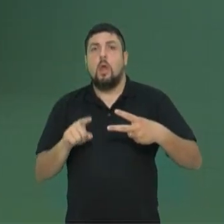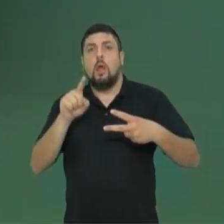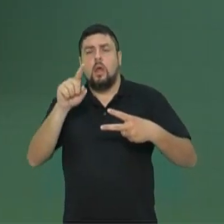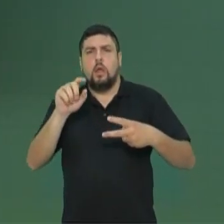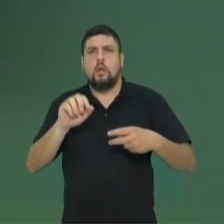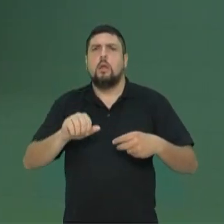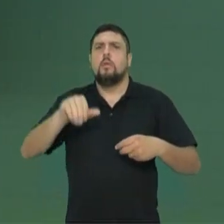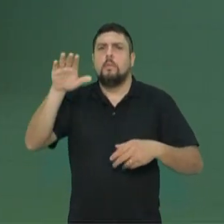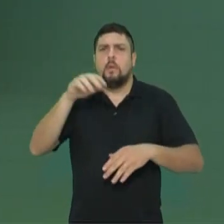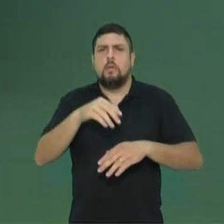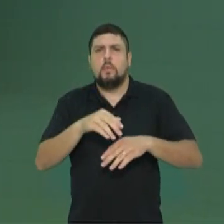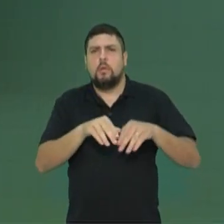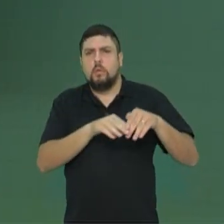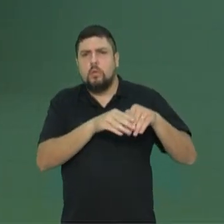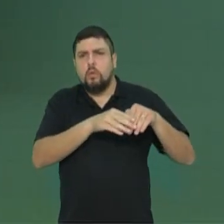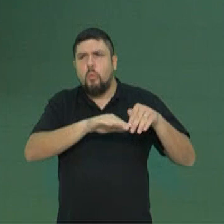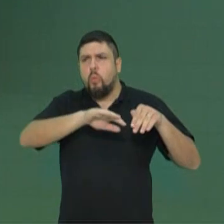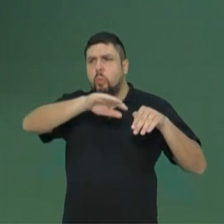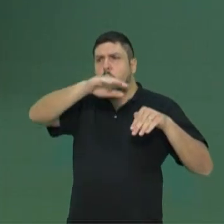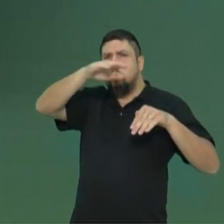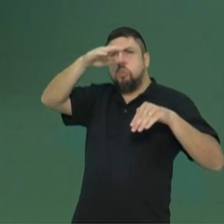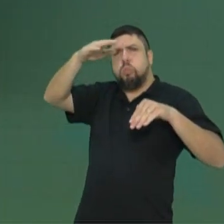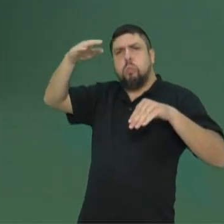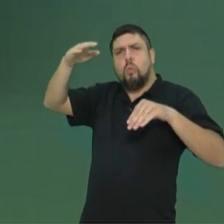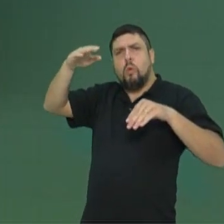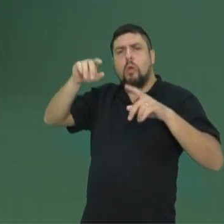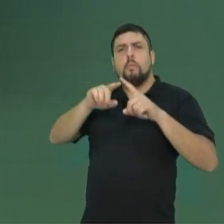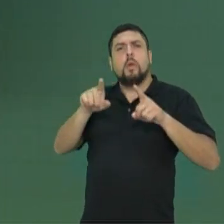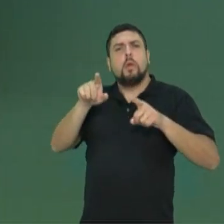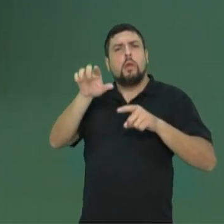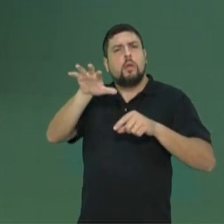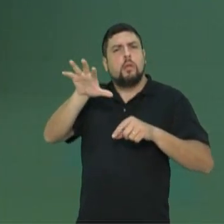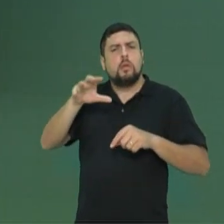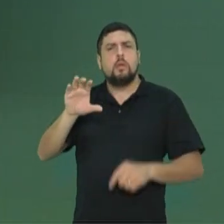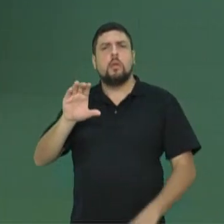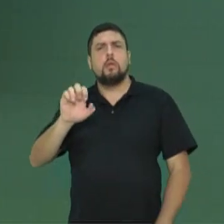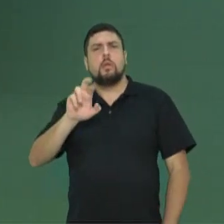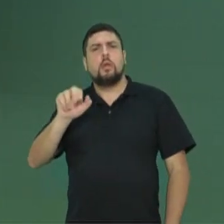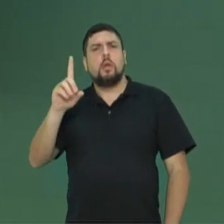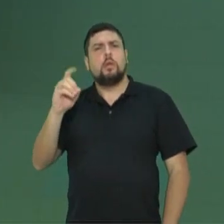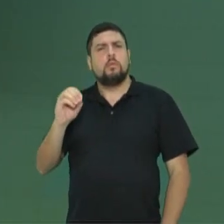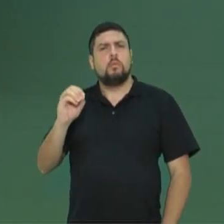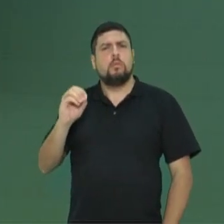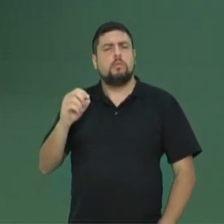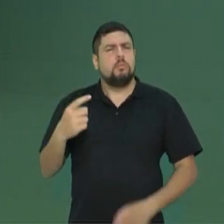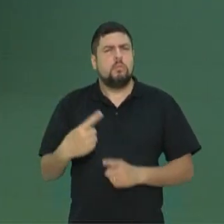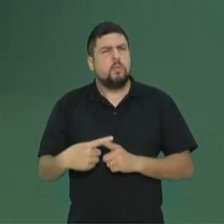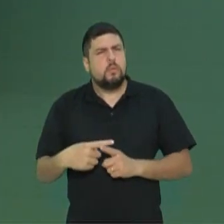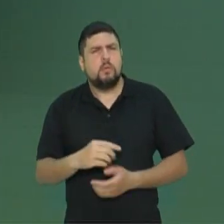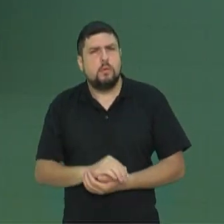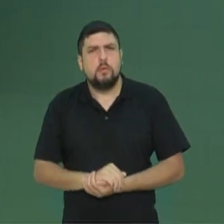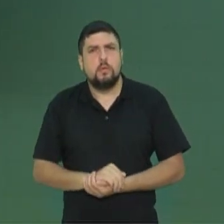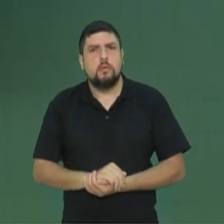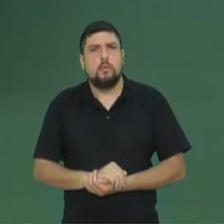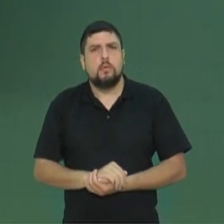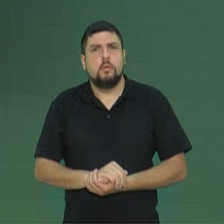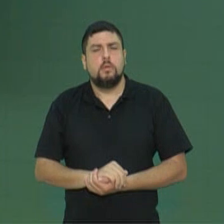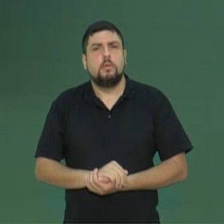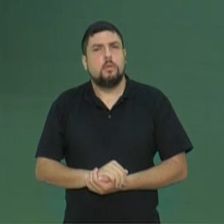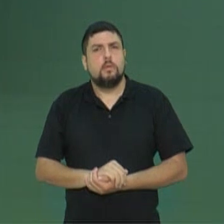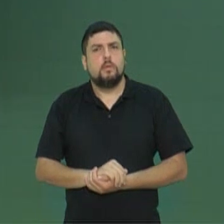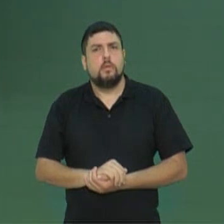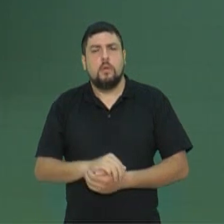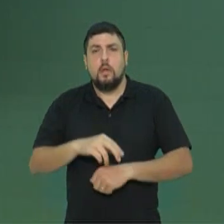elevada e o bioma lá não é campo. É cerrado? Por quê? Tem solos rasos no